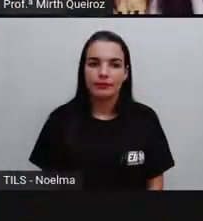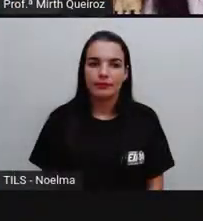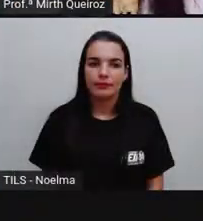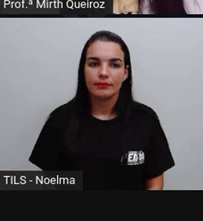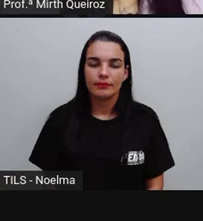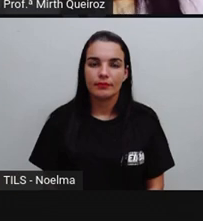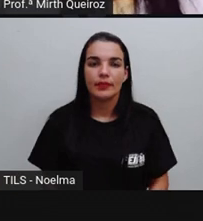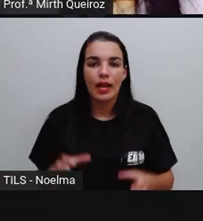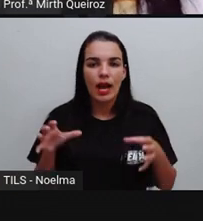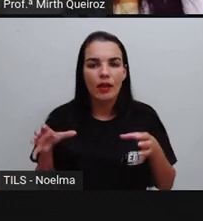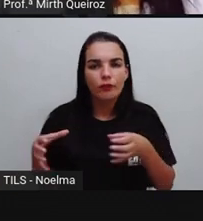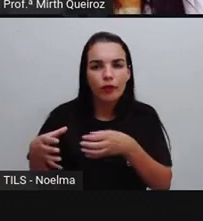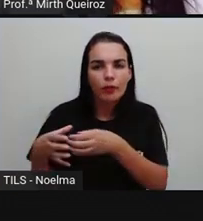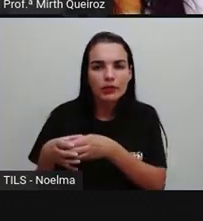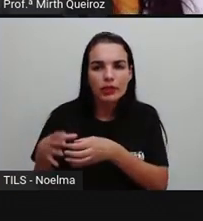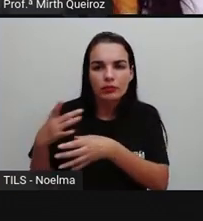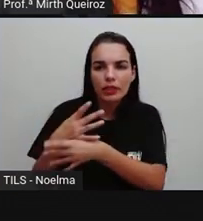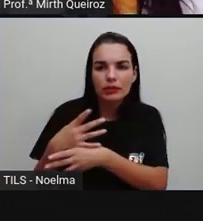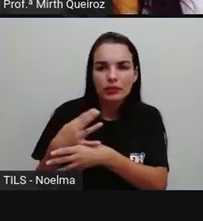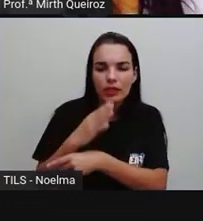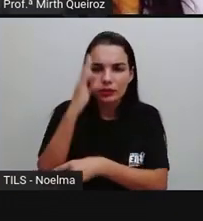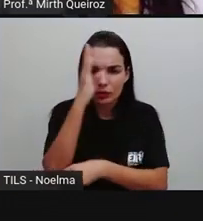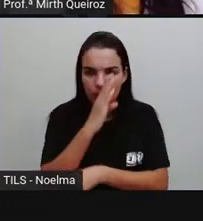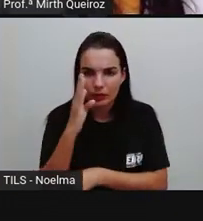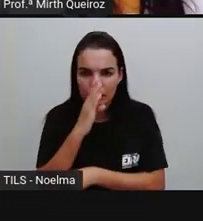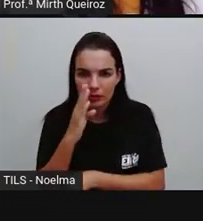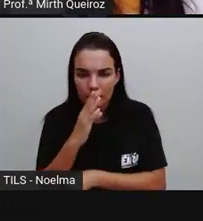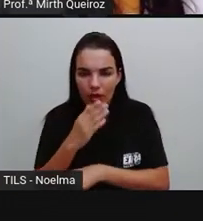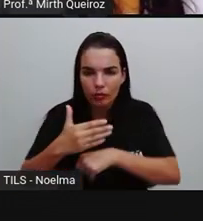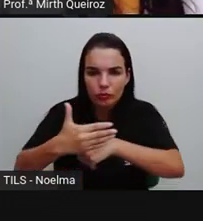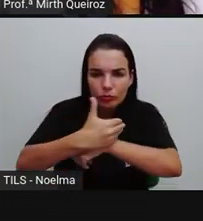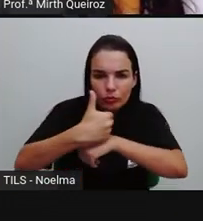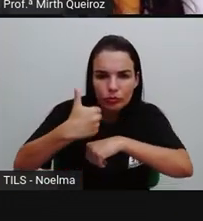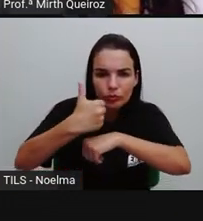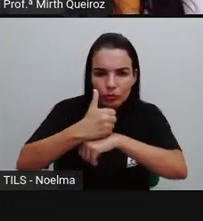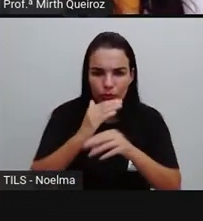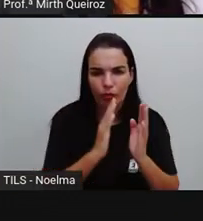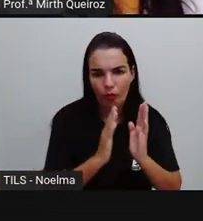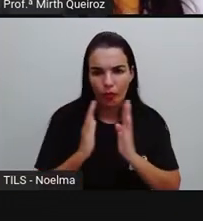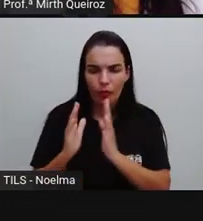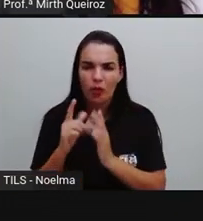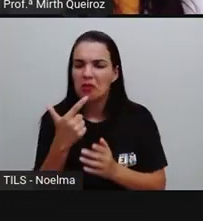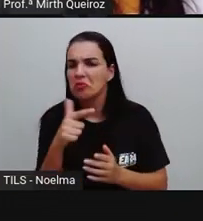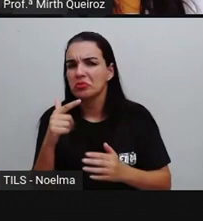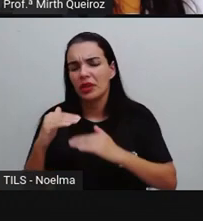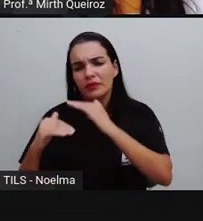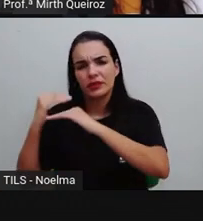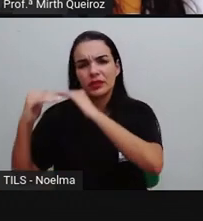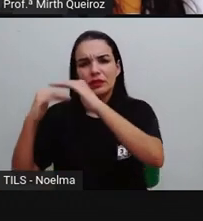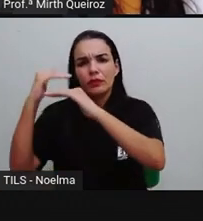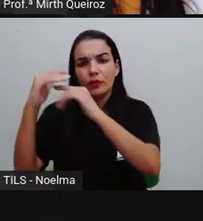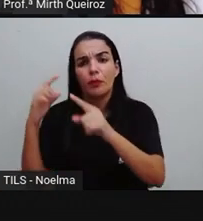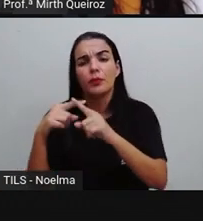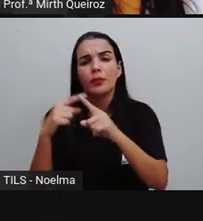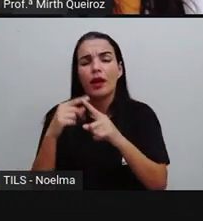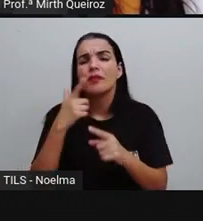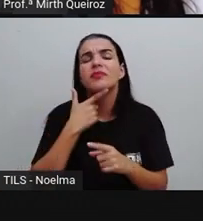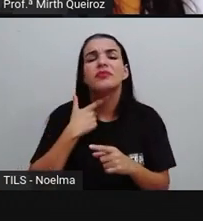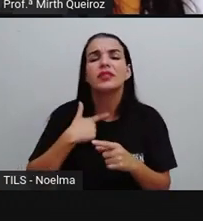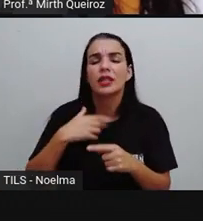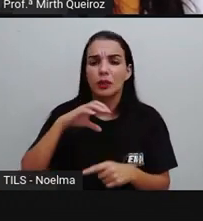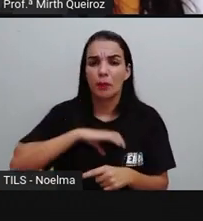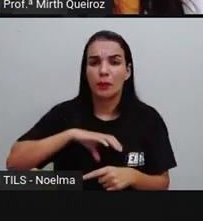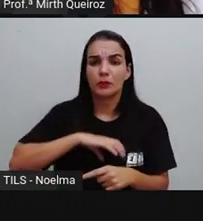A formação urbana no Brasil durante o período colonial não foi muito desenvolvida. O interesse português era